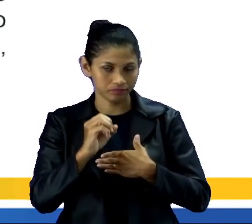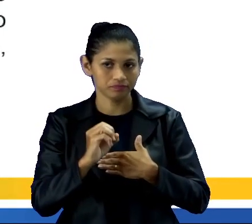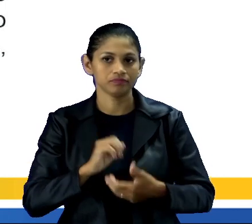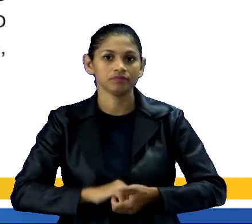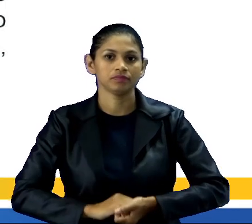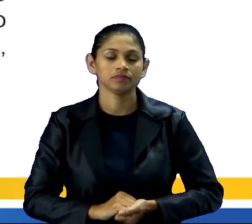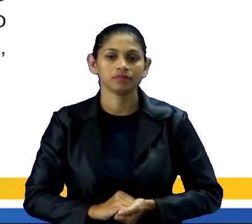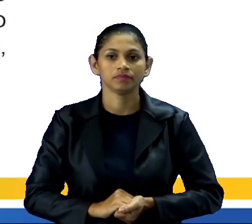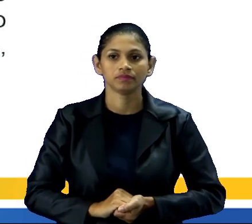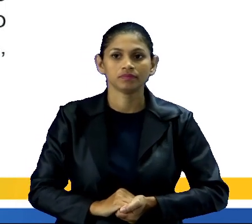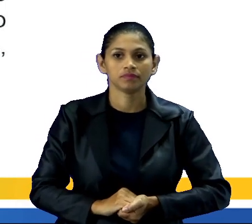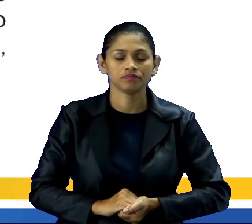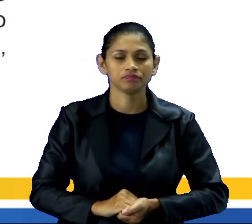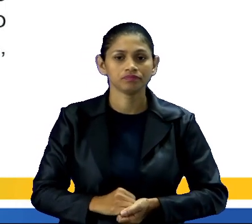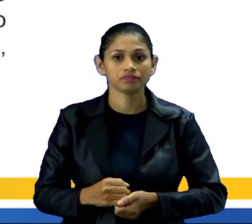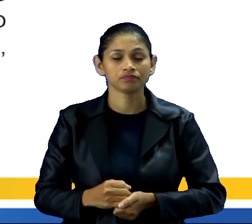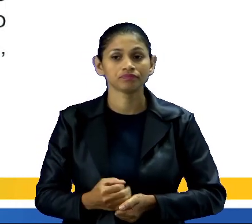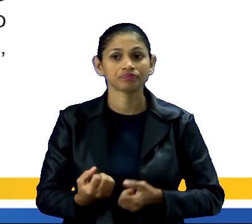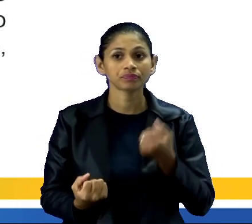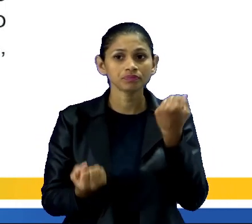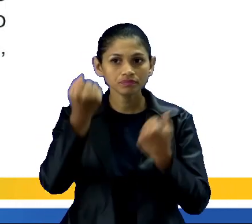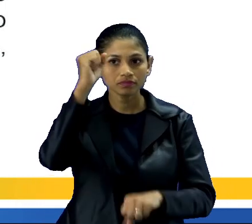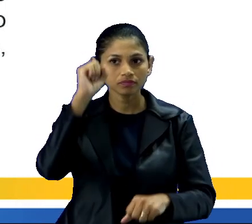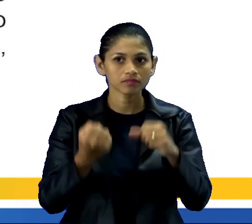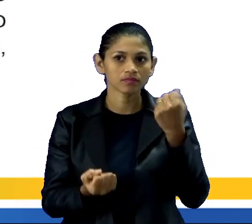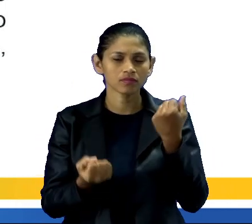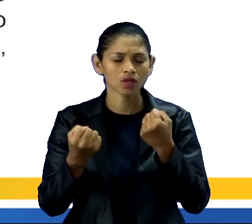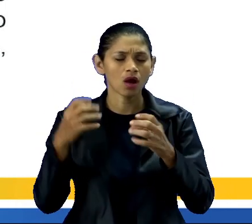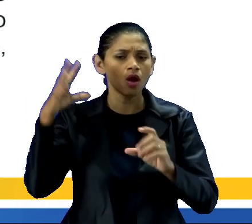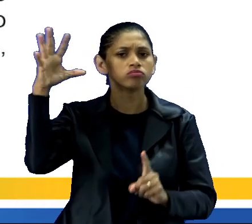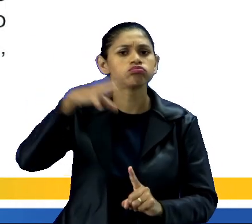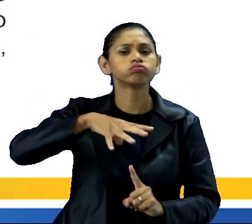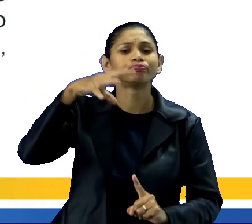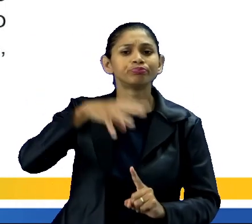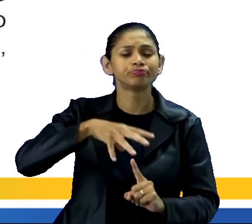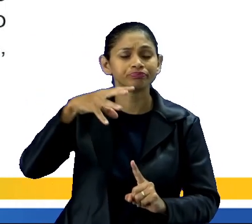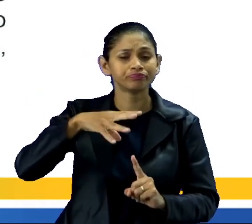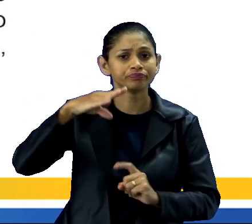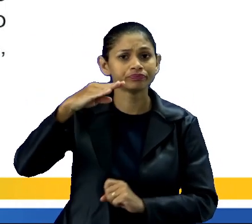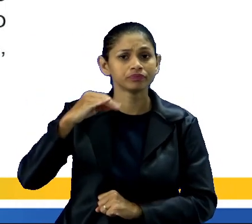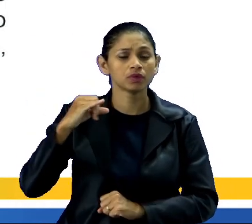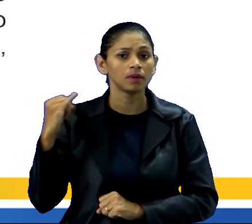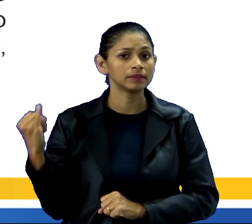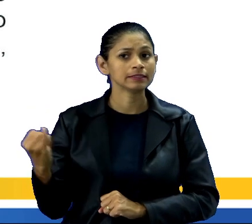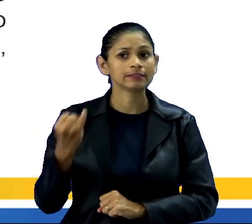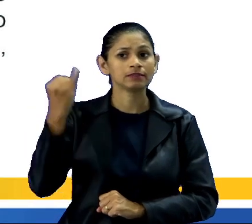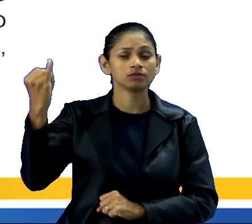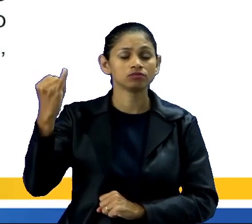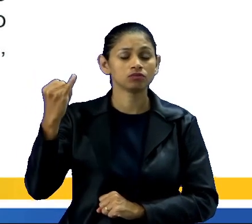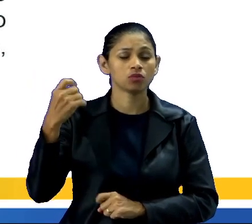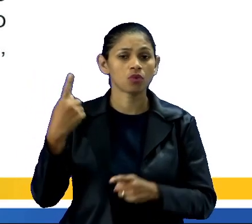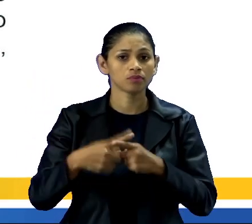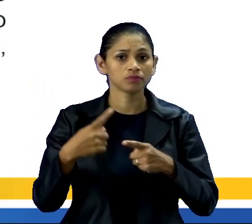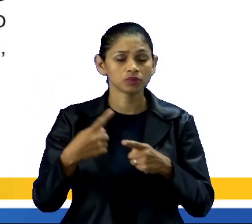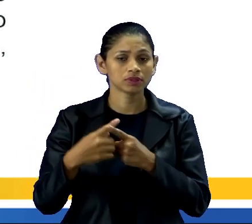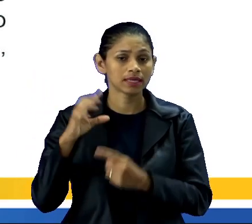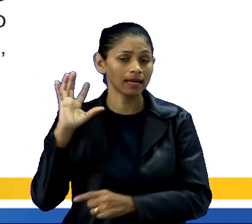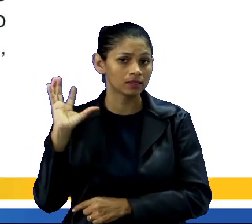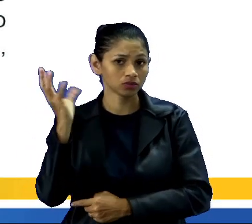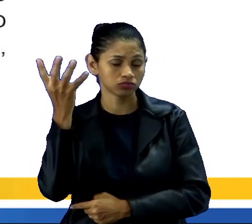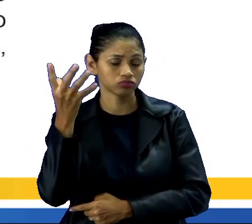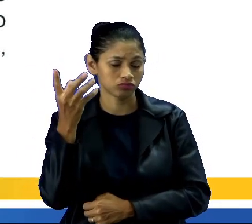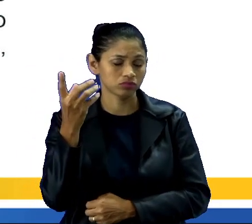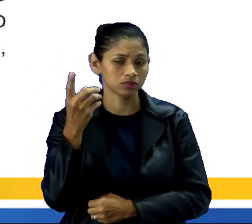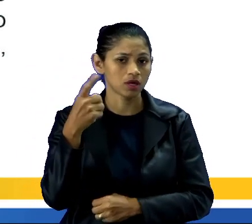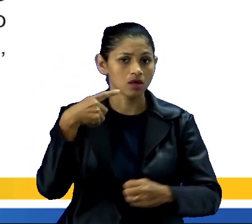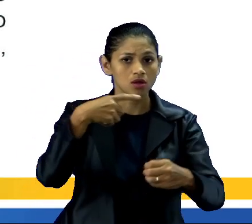A atividade industrial exerce uma influência quase que preponderante, pois ela atua tanto nos espaços das cidades, que